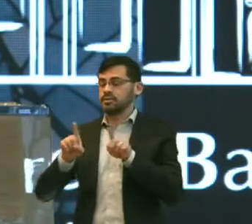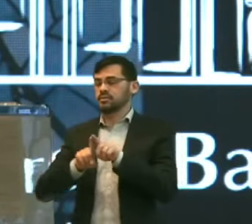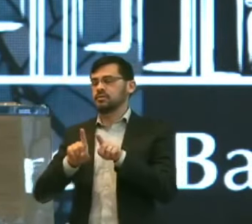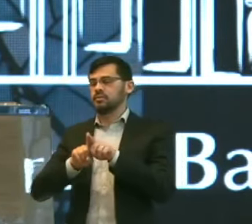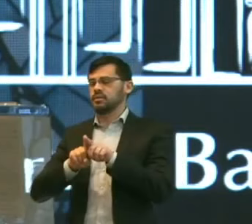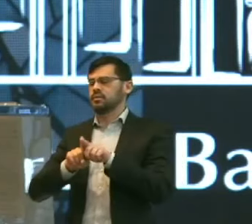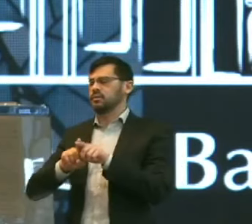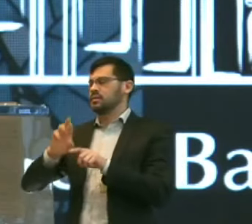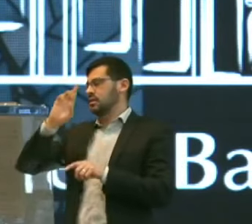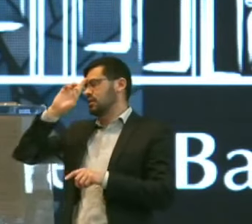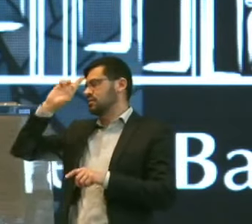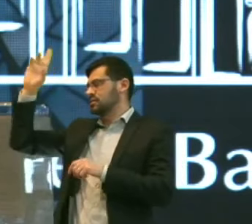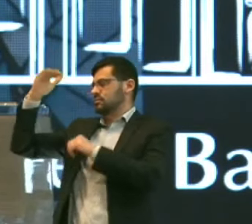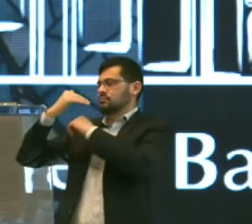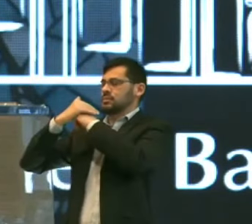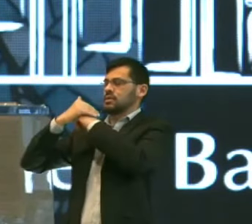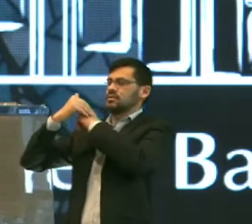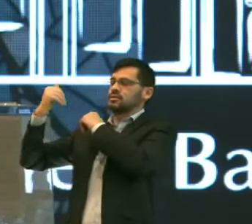Senhor Quem chama